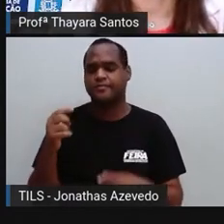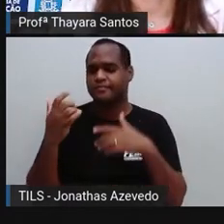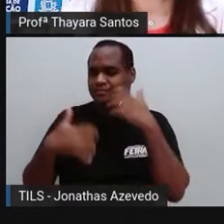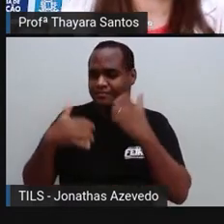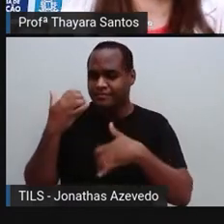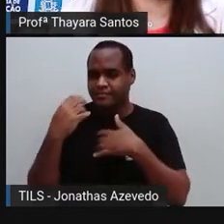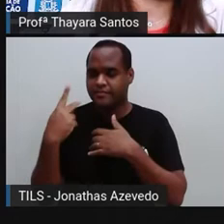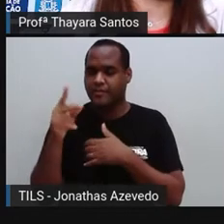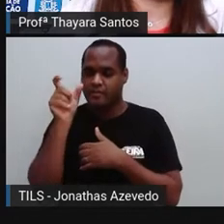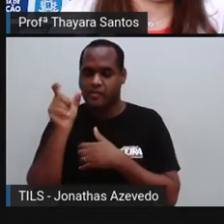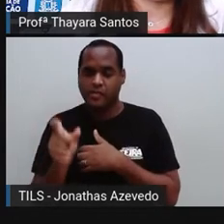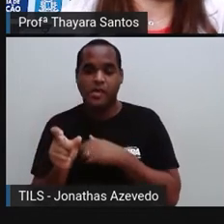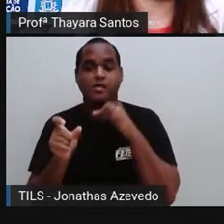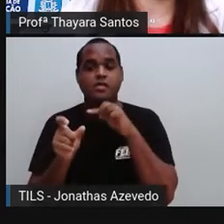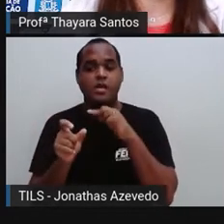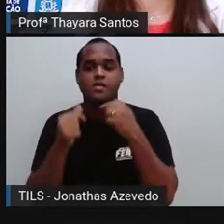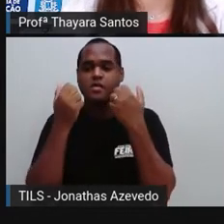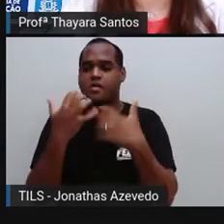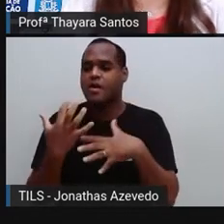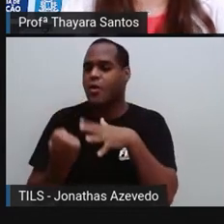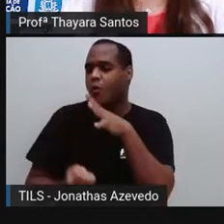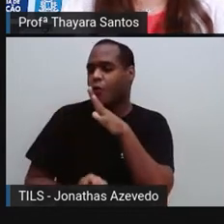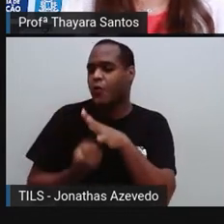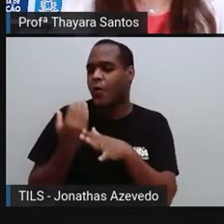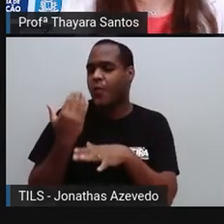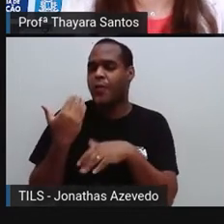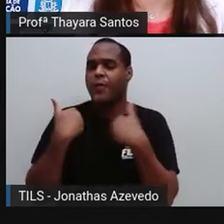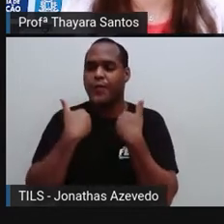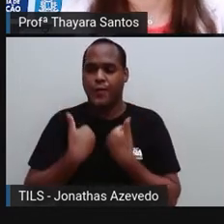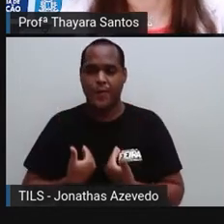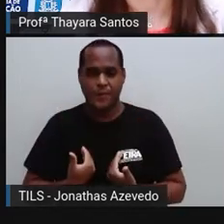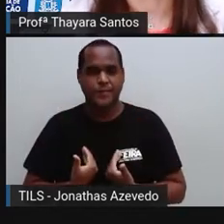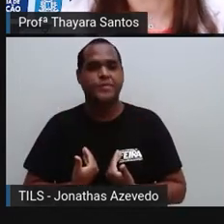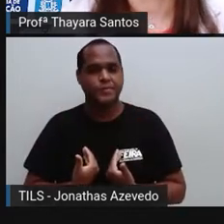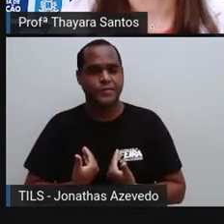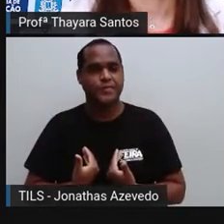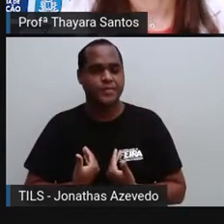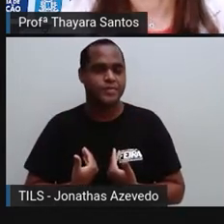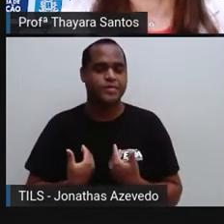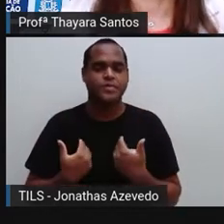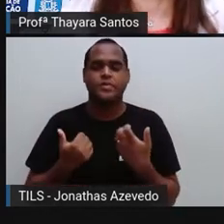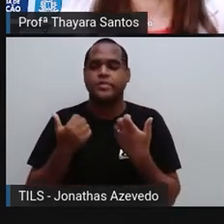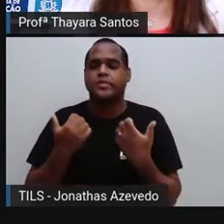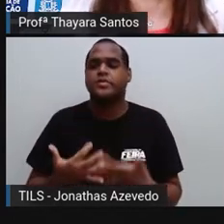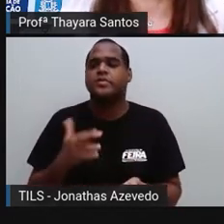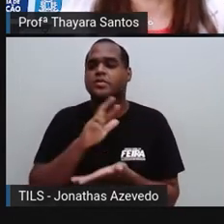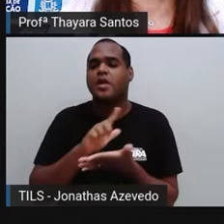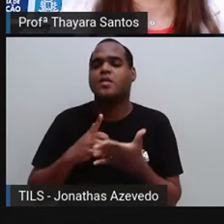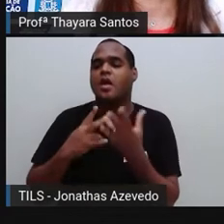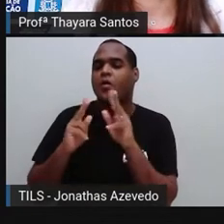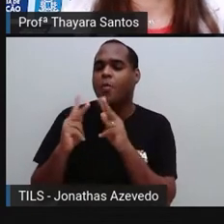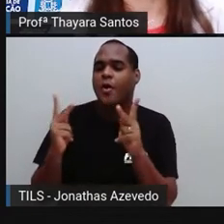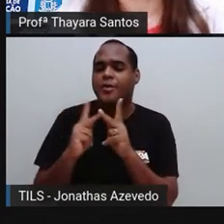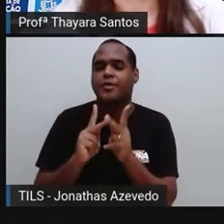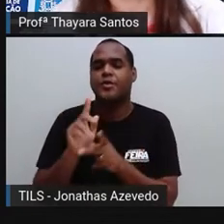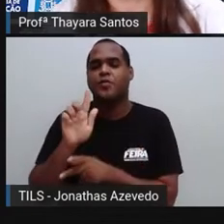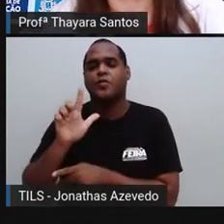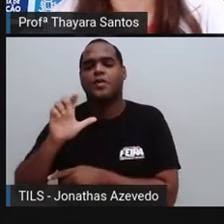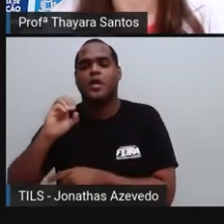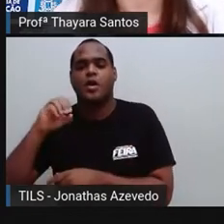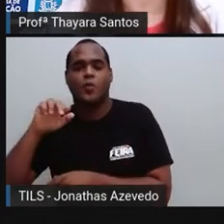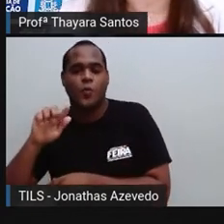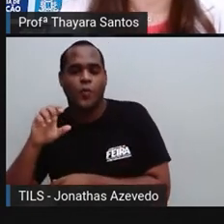glândula mista do nosso corpo é o pâncreas, que ele consegue produzir os hormônios, que é o glucagon e a